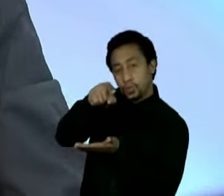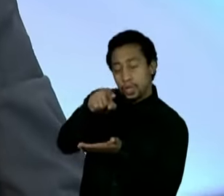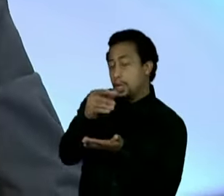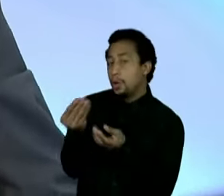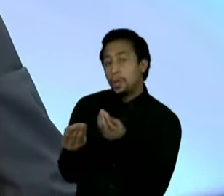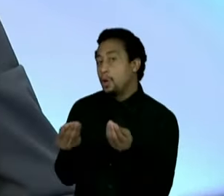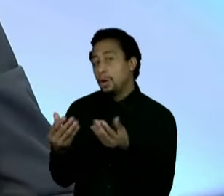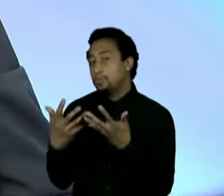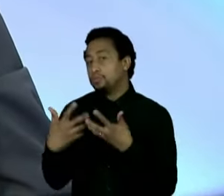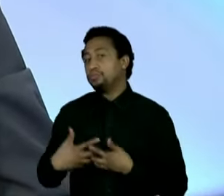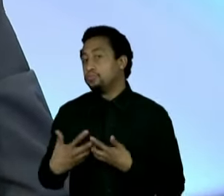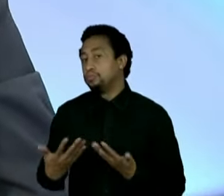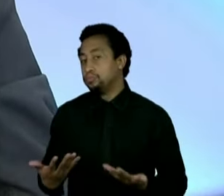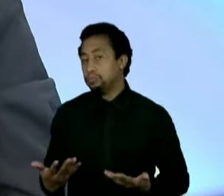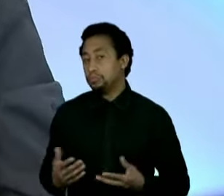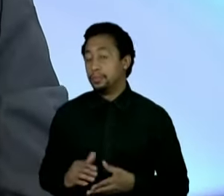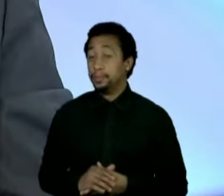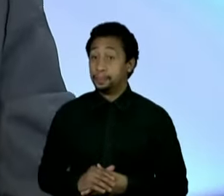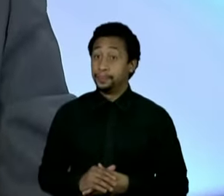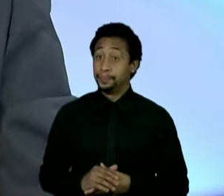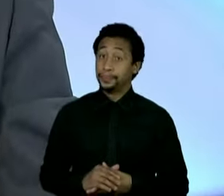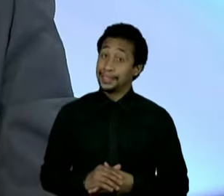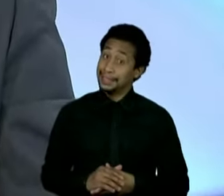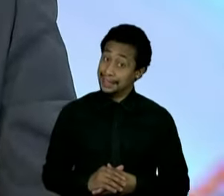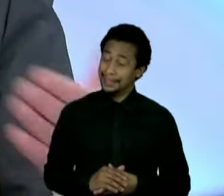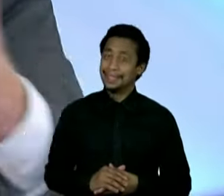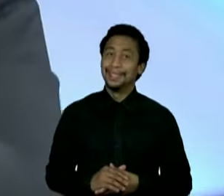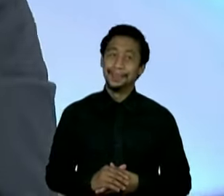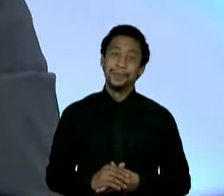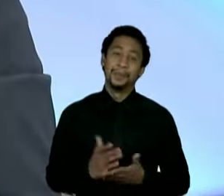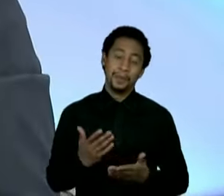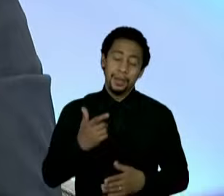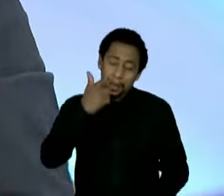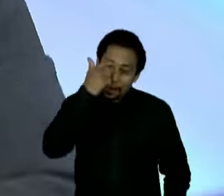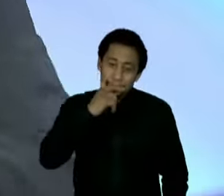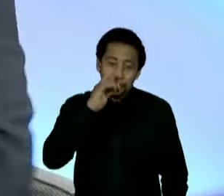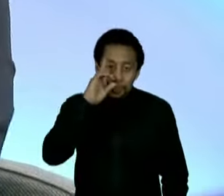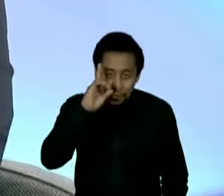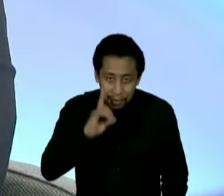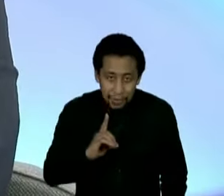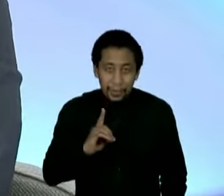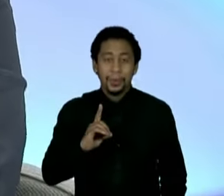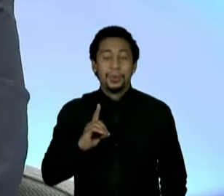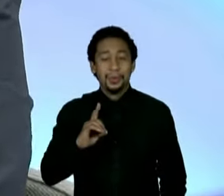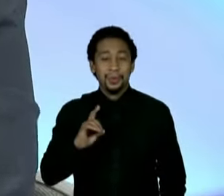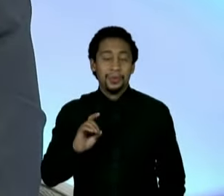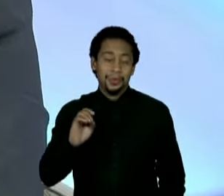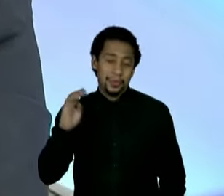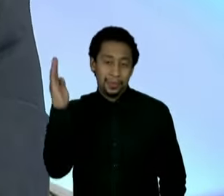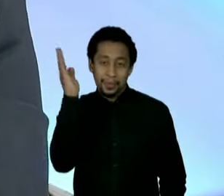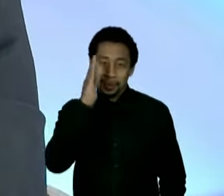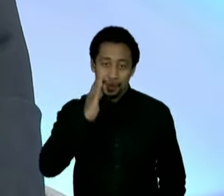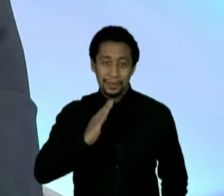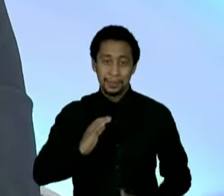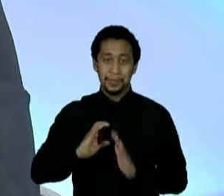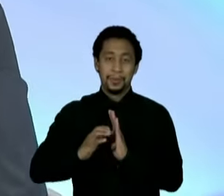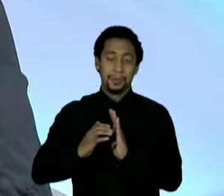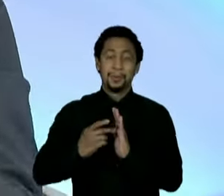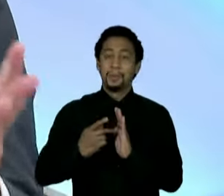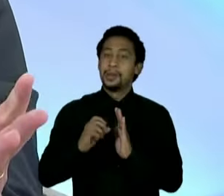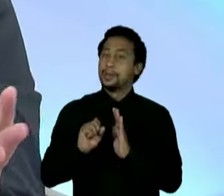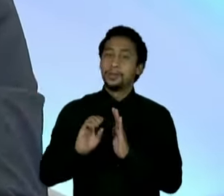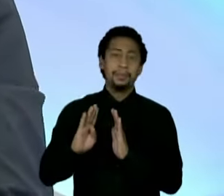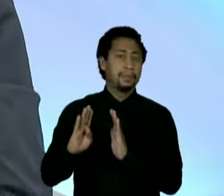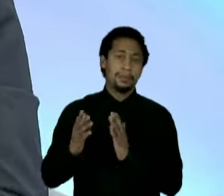Não, legalmente é muito improvável. Eu sou do Diretório Nacional, sou da Executiva Nacional há muitos anos, talvez seja um dos